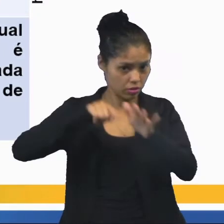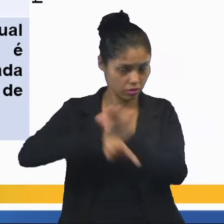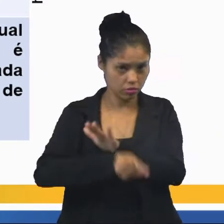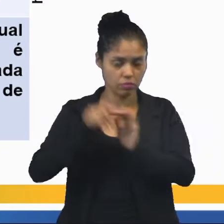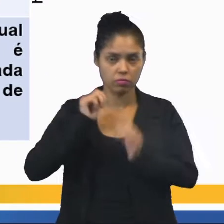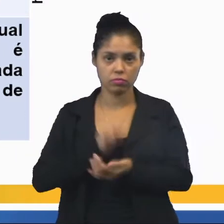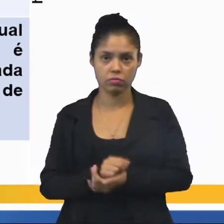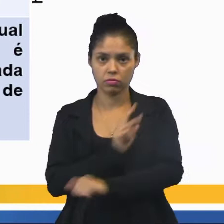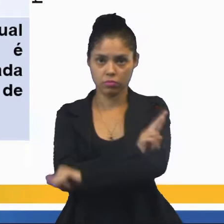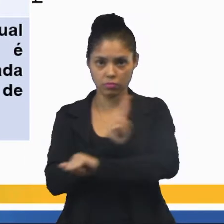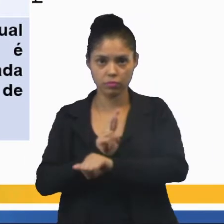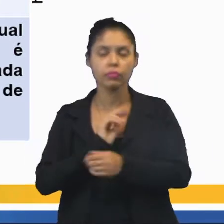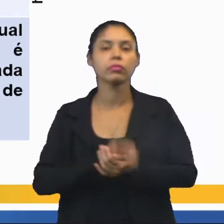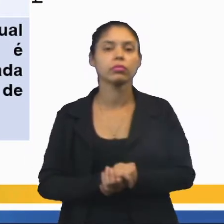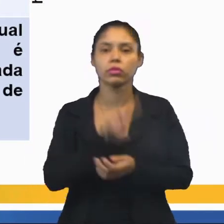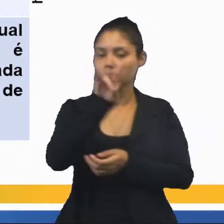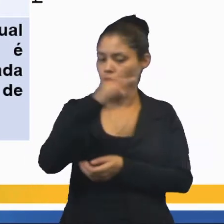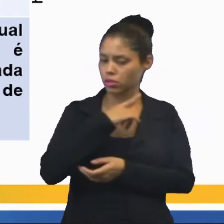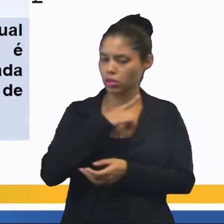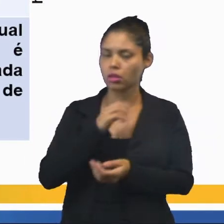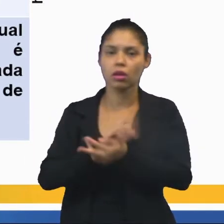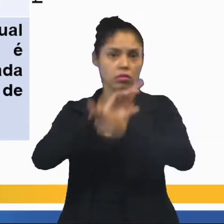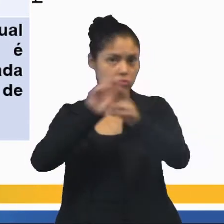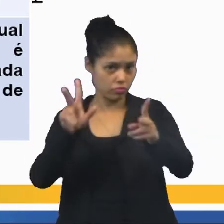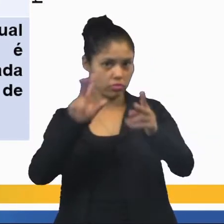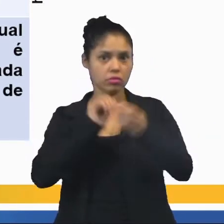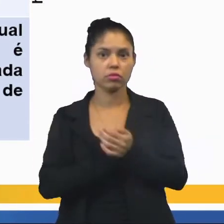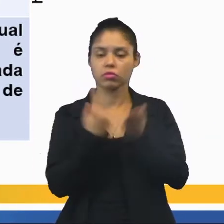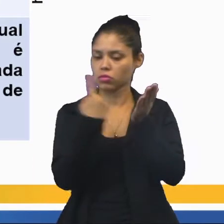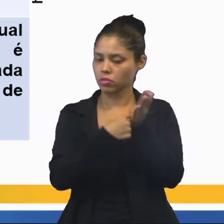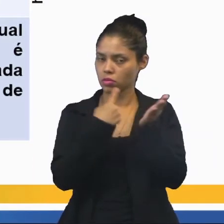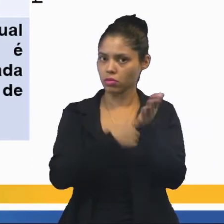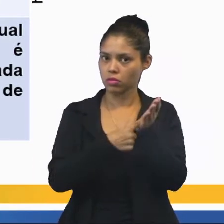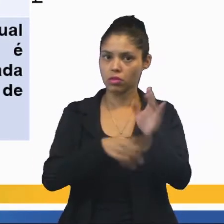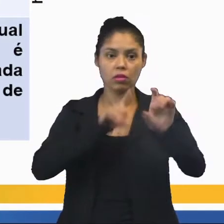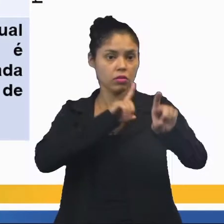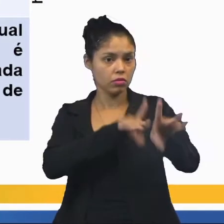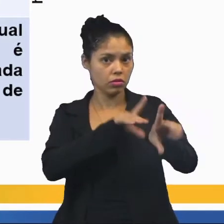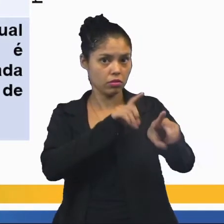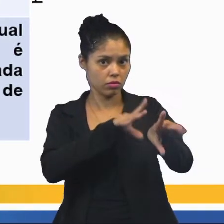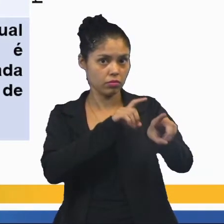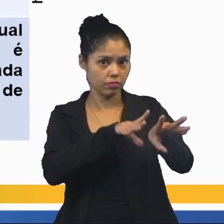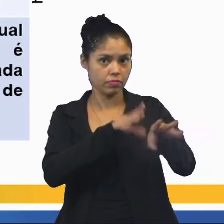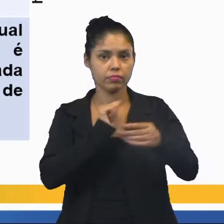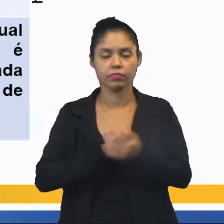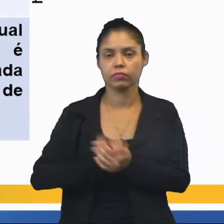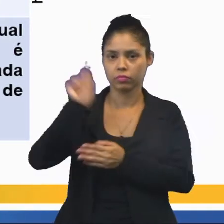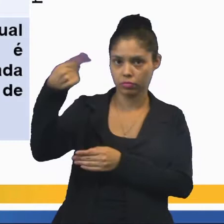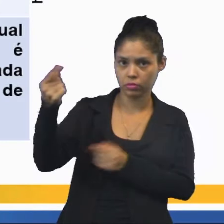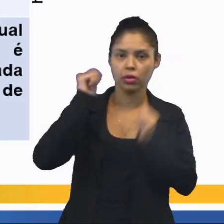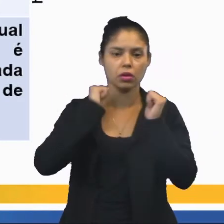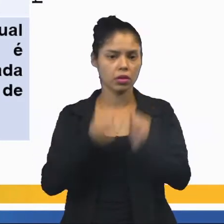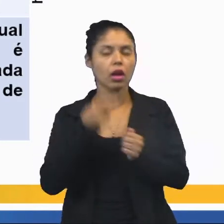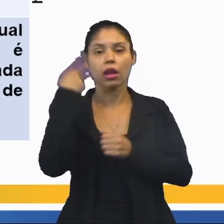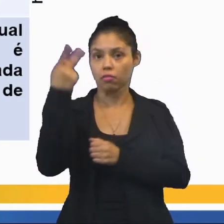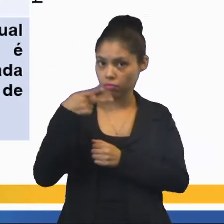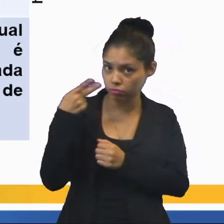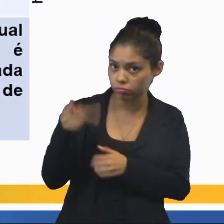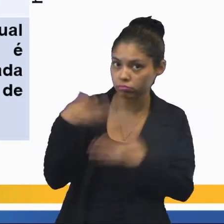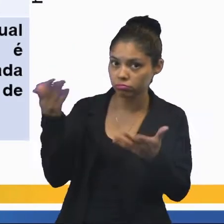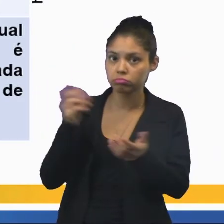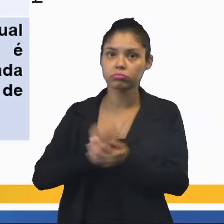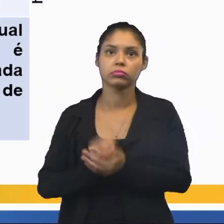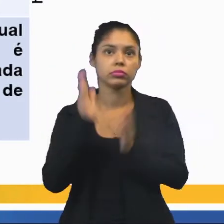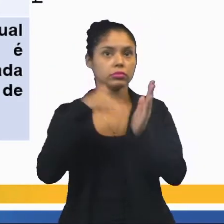cada religião. A religião vai ter um ritual diferente de acordo com as doutrinas dela, de acordo com aquilo que ela prega, de